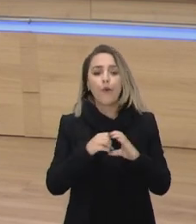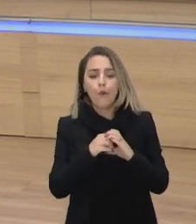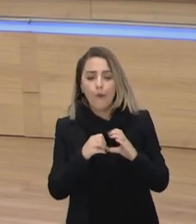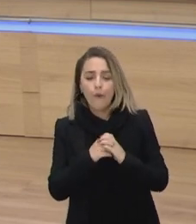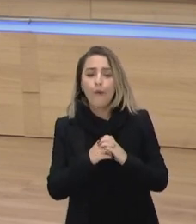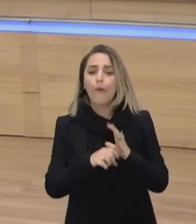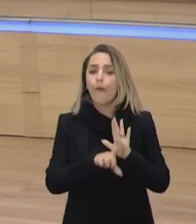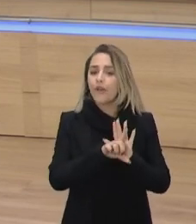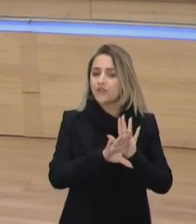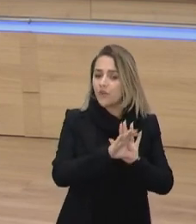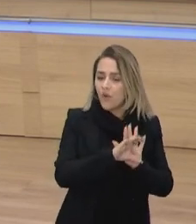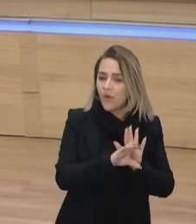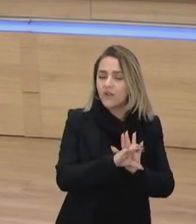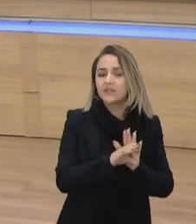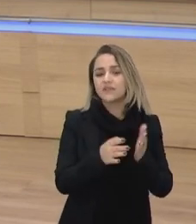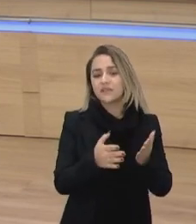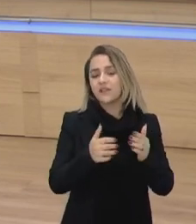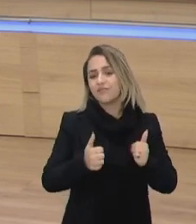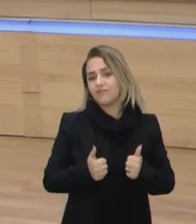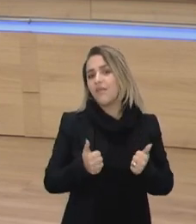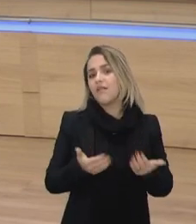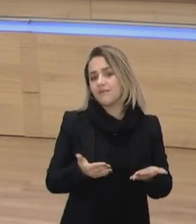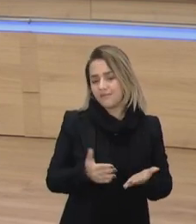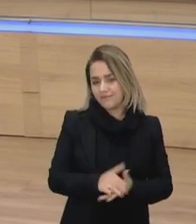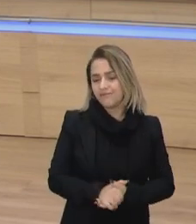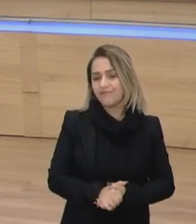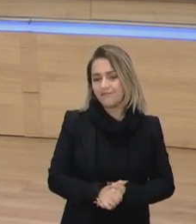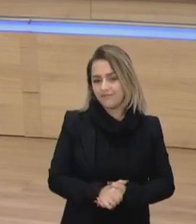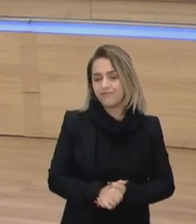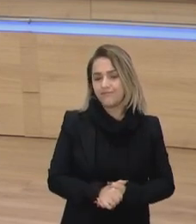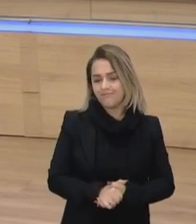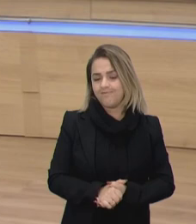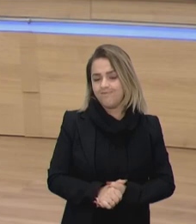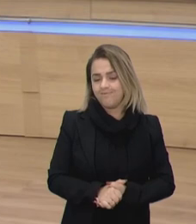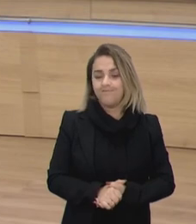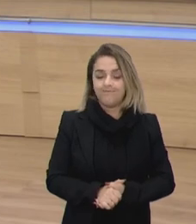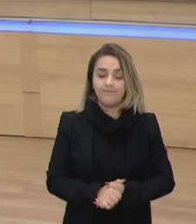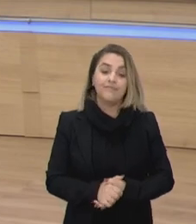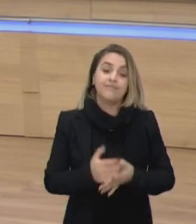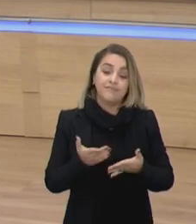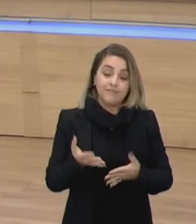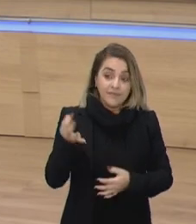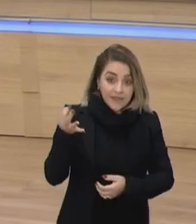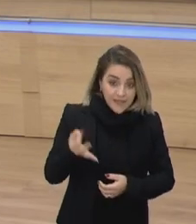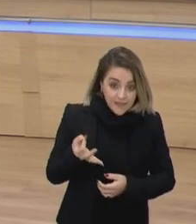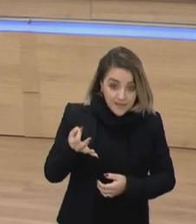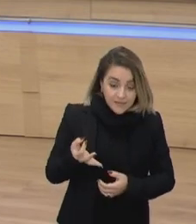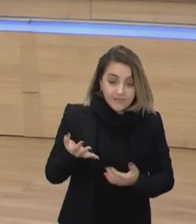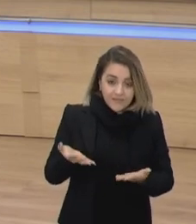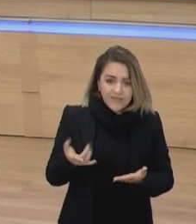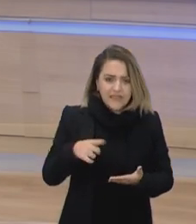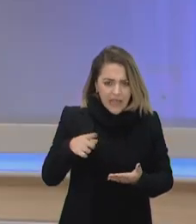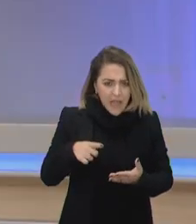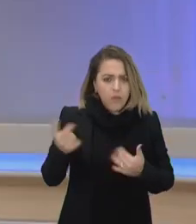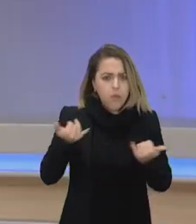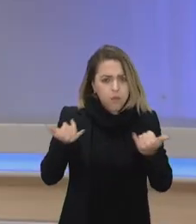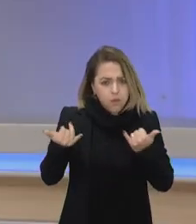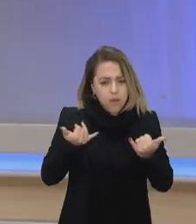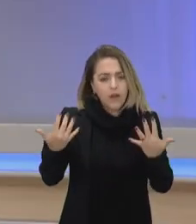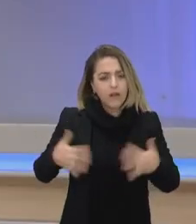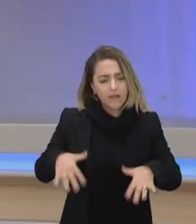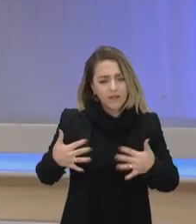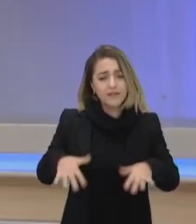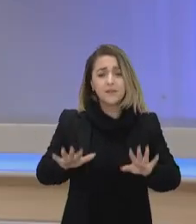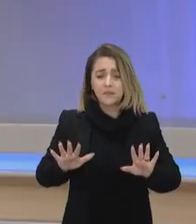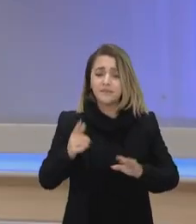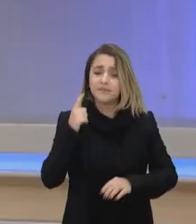essas políticas que são de ação afirmativa tá certo pessoal então é muita informação mas é importante a gente ter isso em